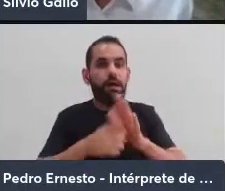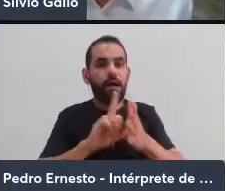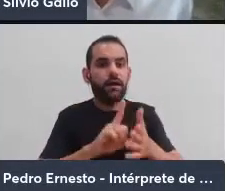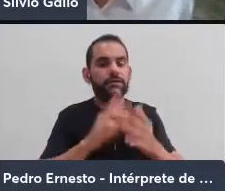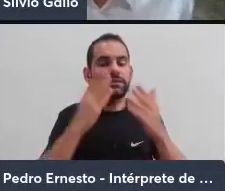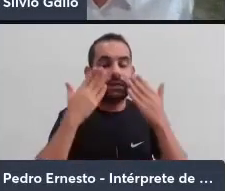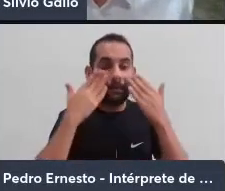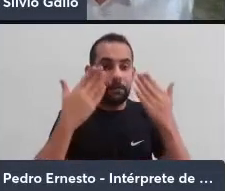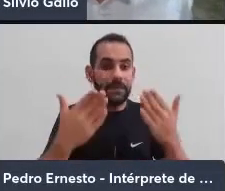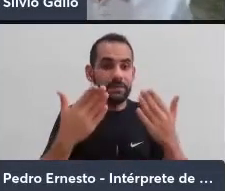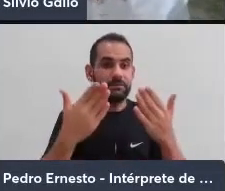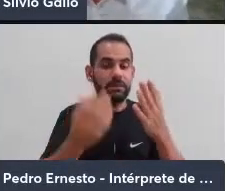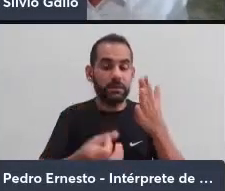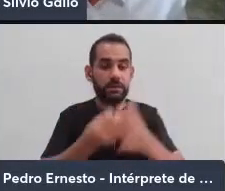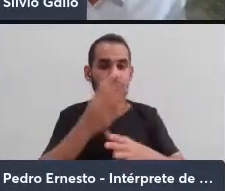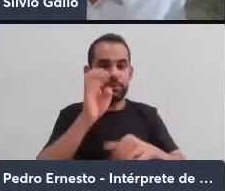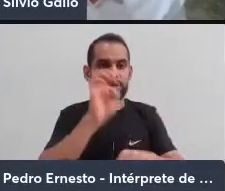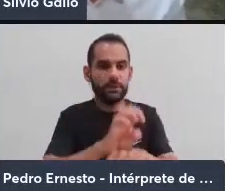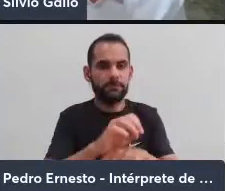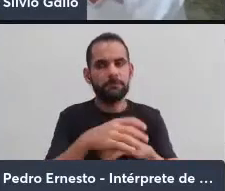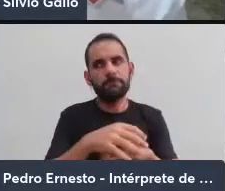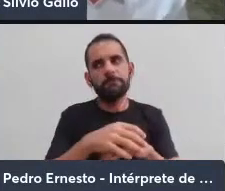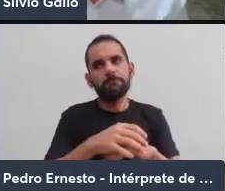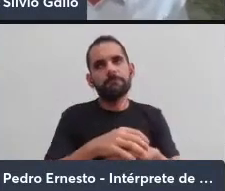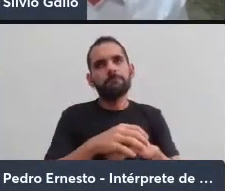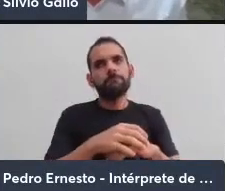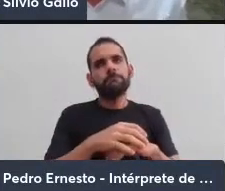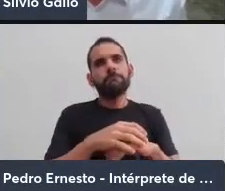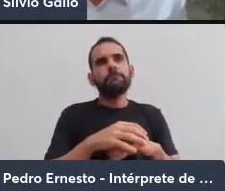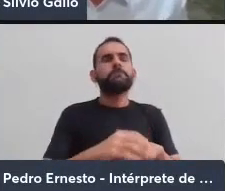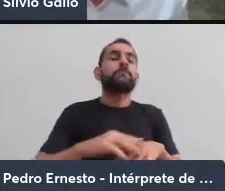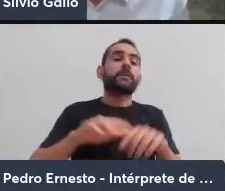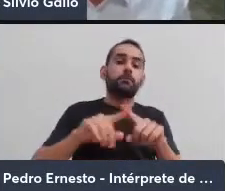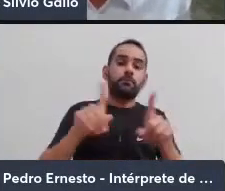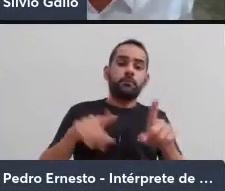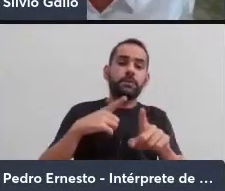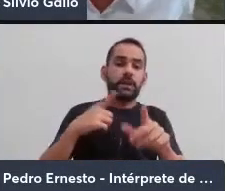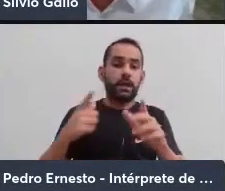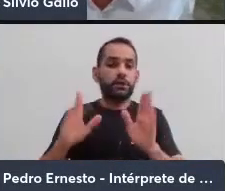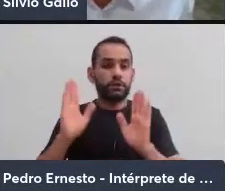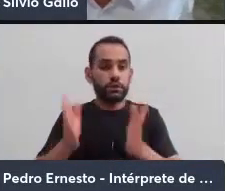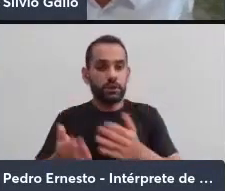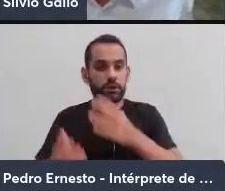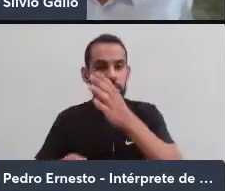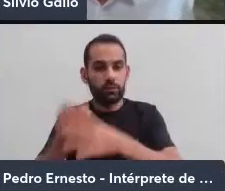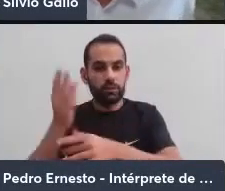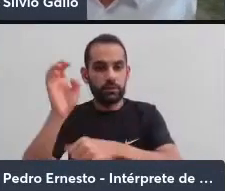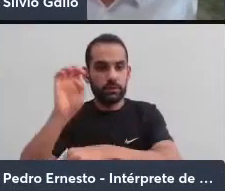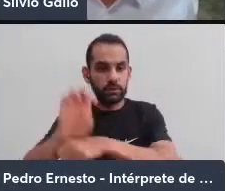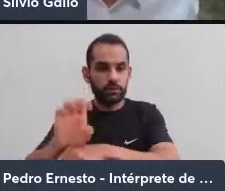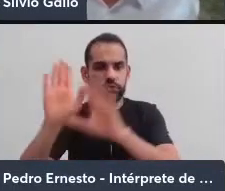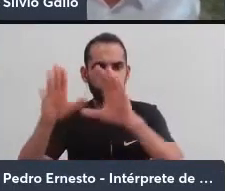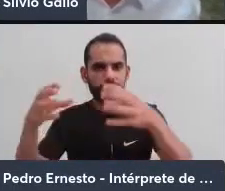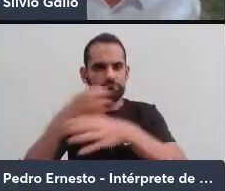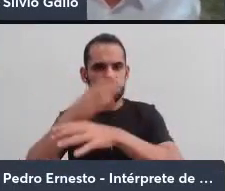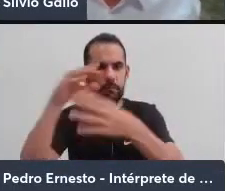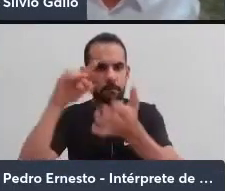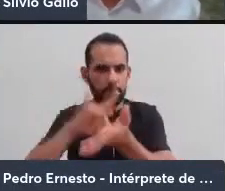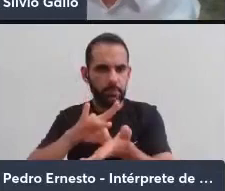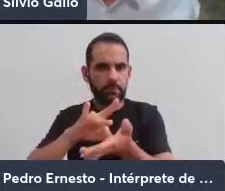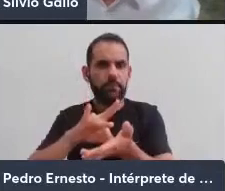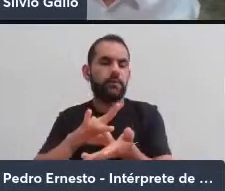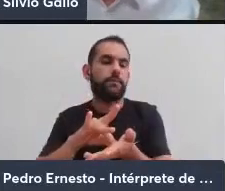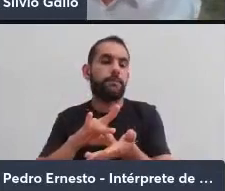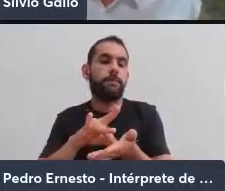aparecimento do Estado. Mas, uma vez que o Estado tenha se constituído, o Estado esteja constituído, como é o nosso caso,